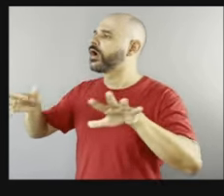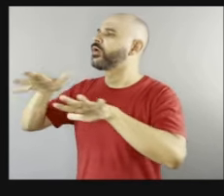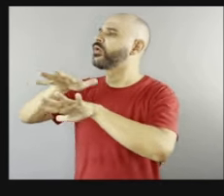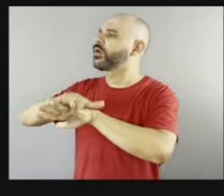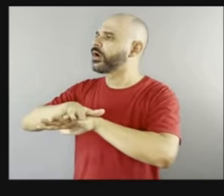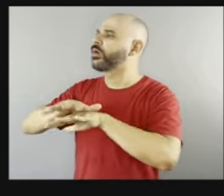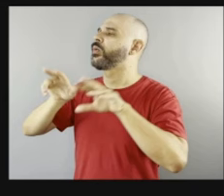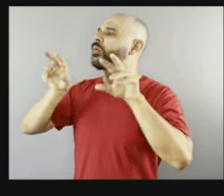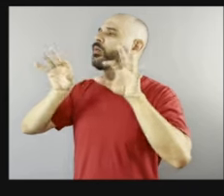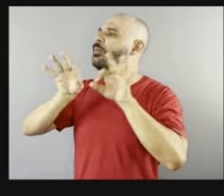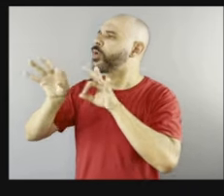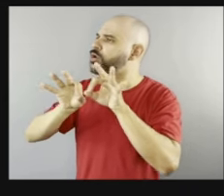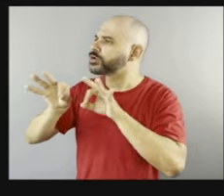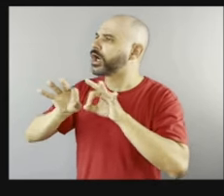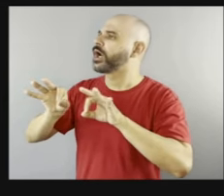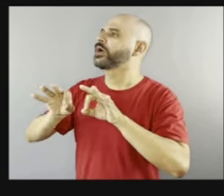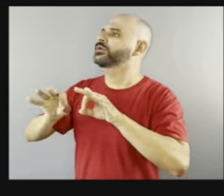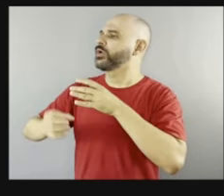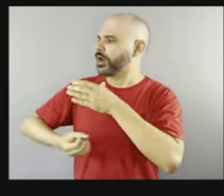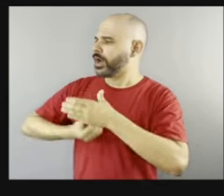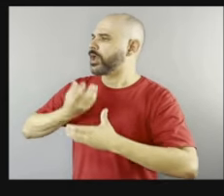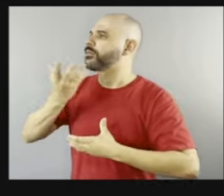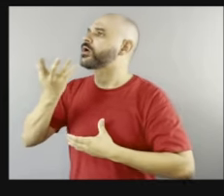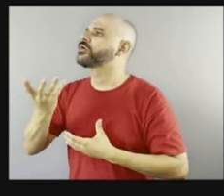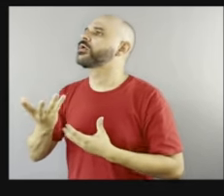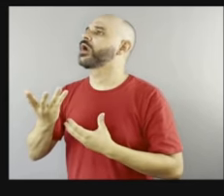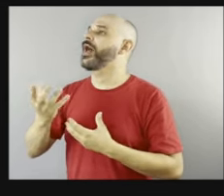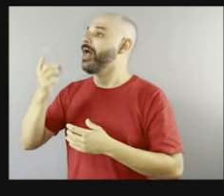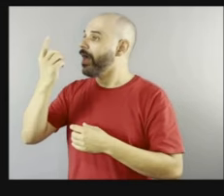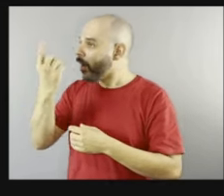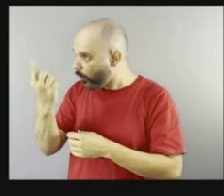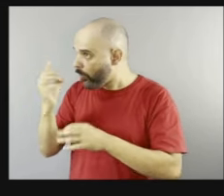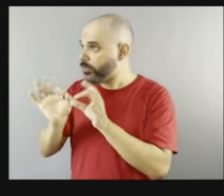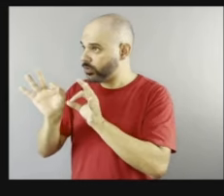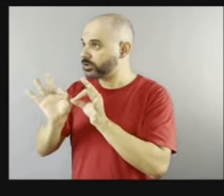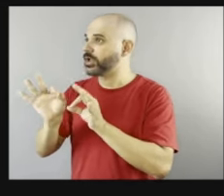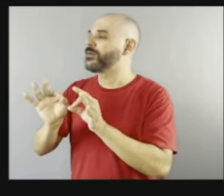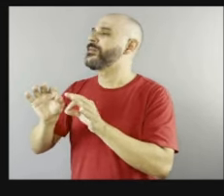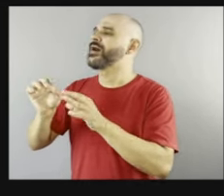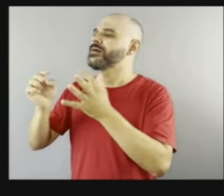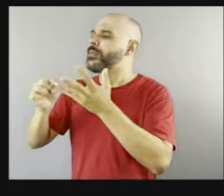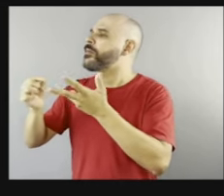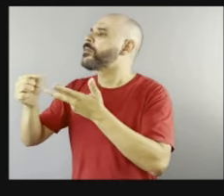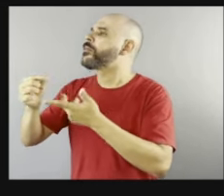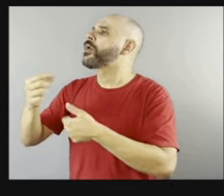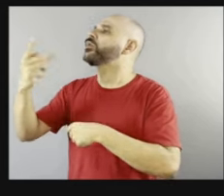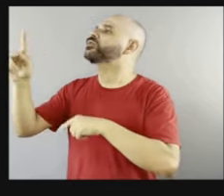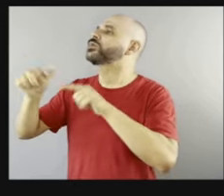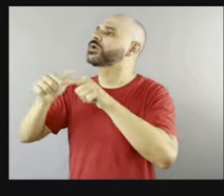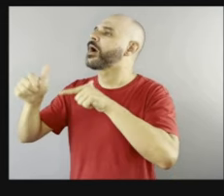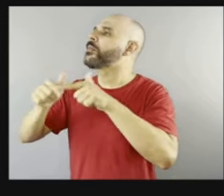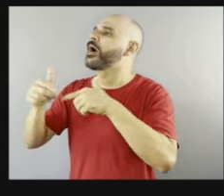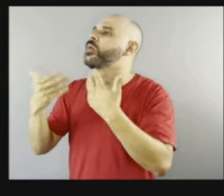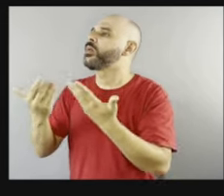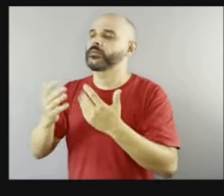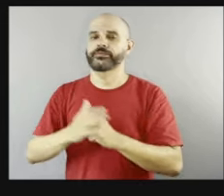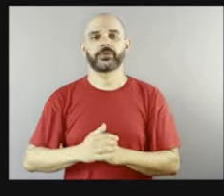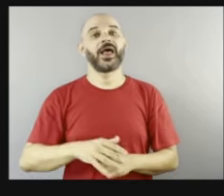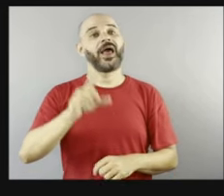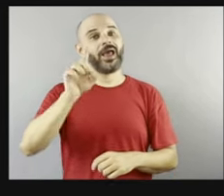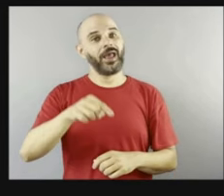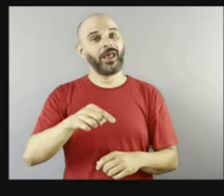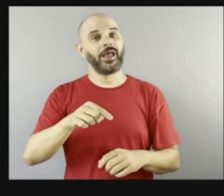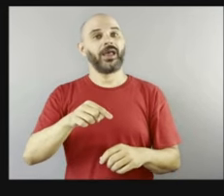O de dentro para fora, ele é um dos projetos, não é isso? Mas fala um pouco sobre o seu trabalho. Sim, é um dos projetos, e nós